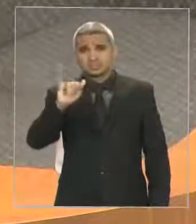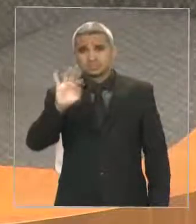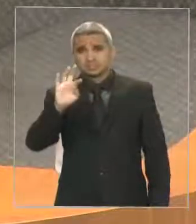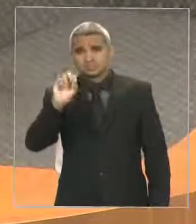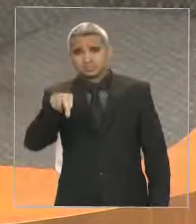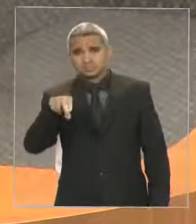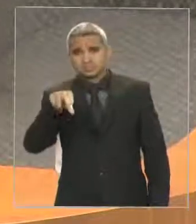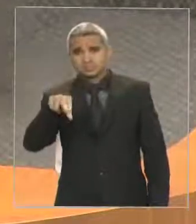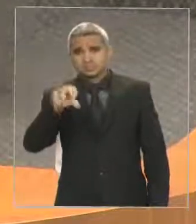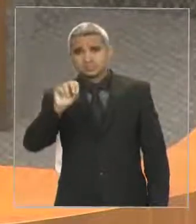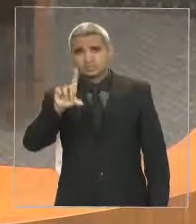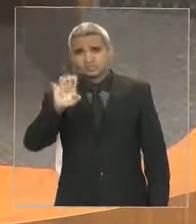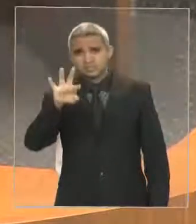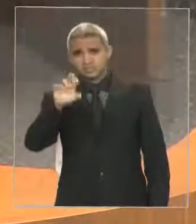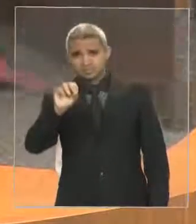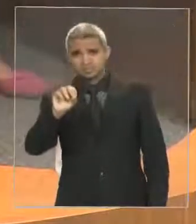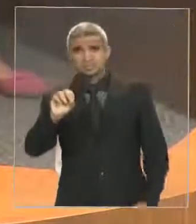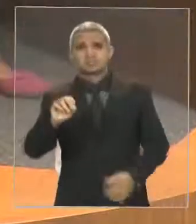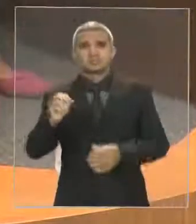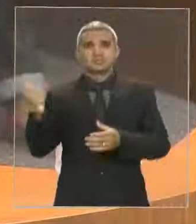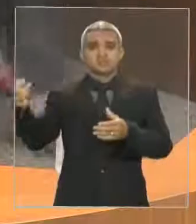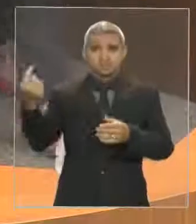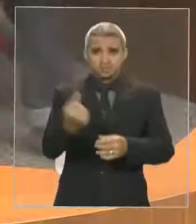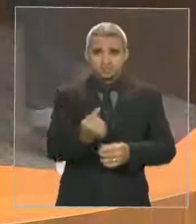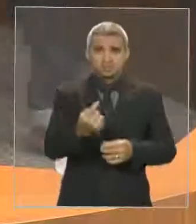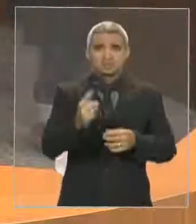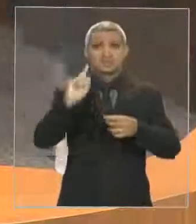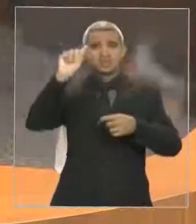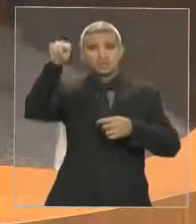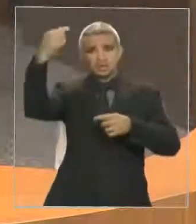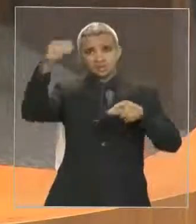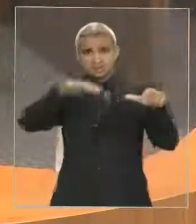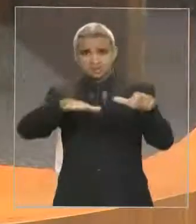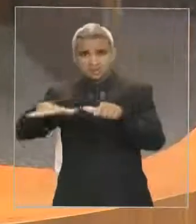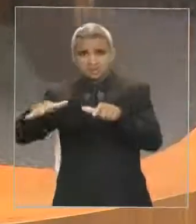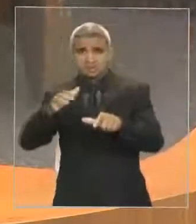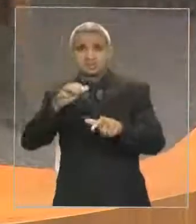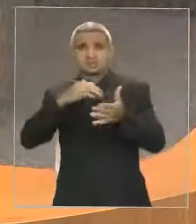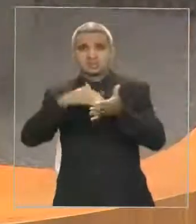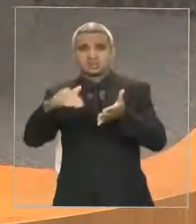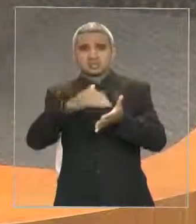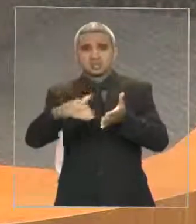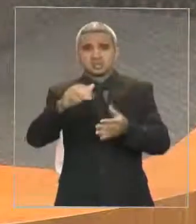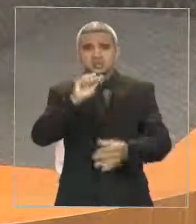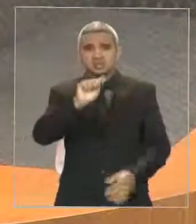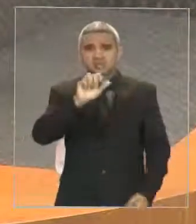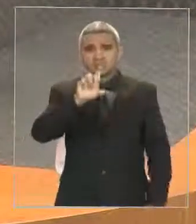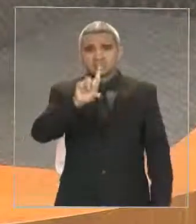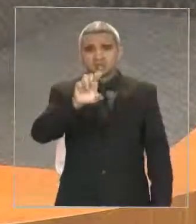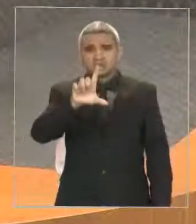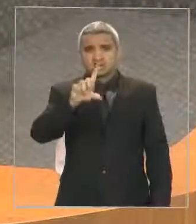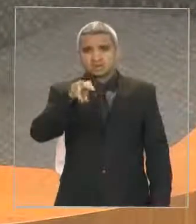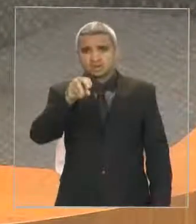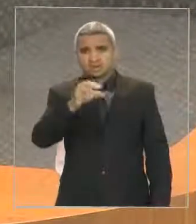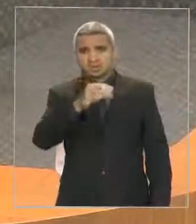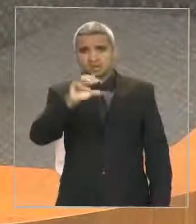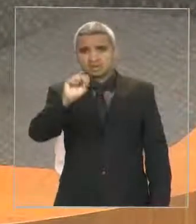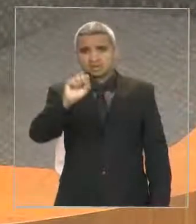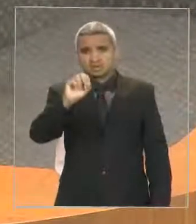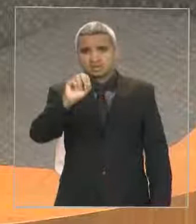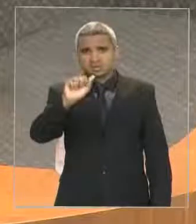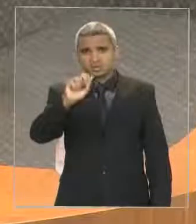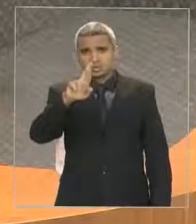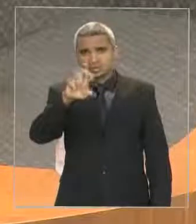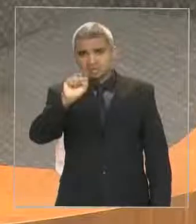causa uma grande expectativa de receber o secretário Adelmo Soares. Há uma grande expectativa na recepção desse secretário e que outros secretários